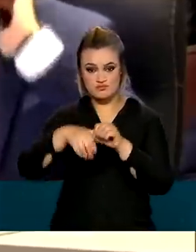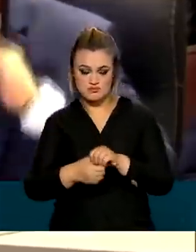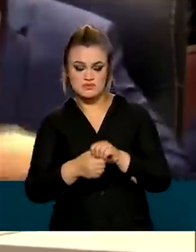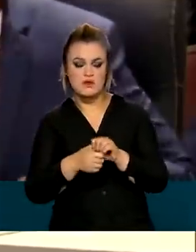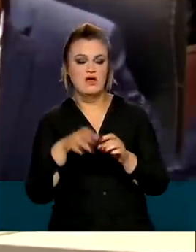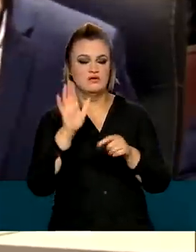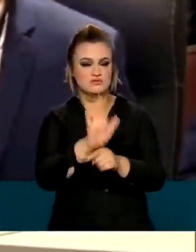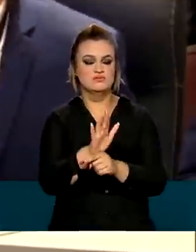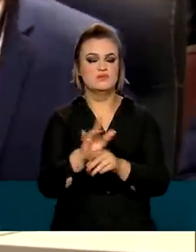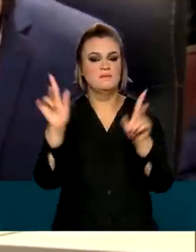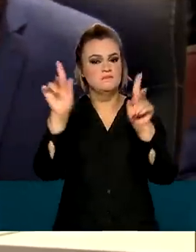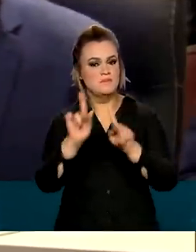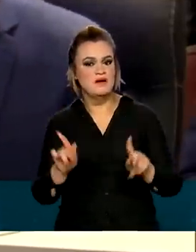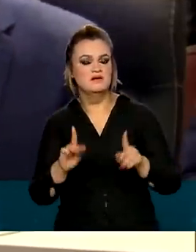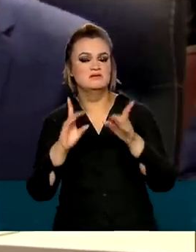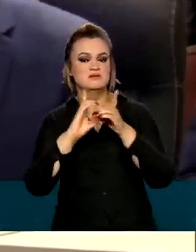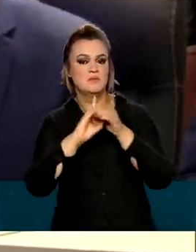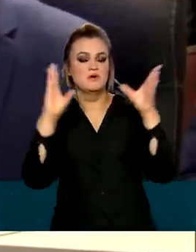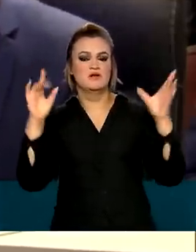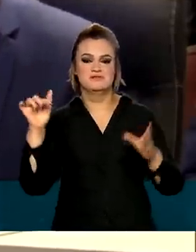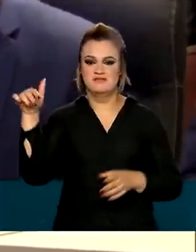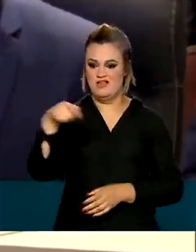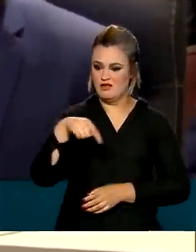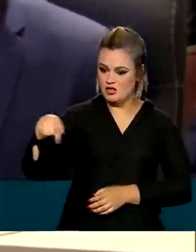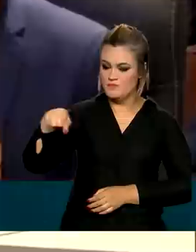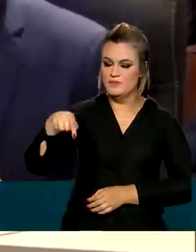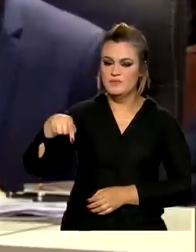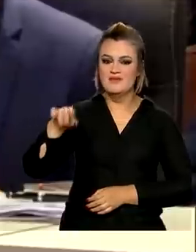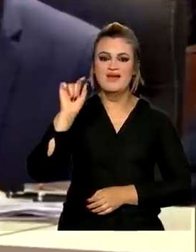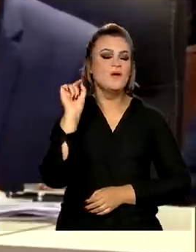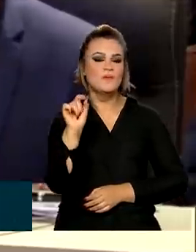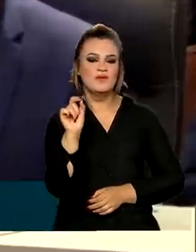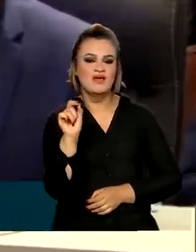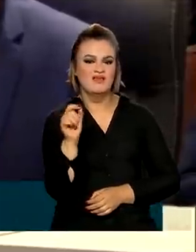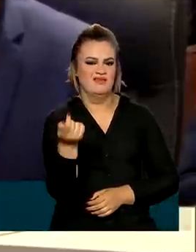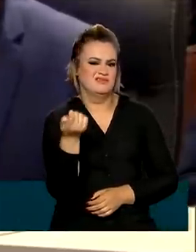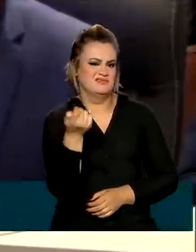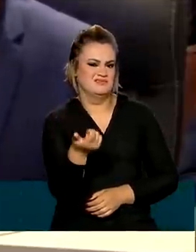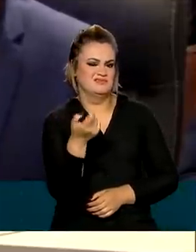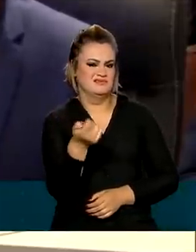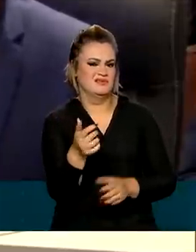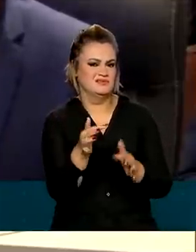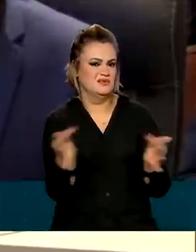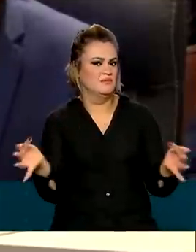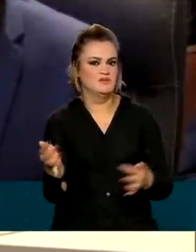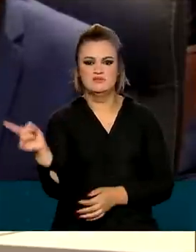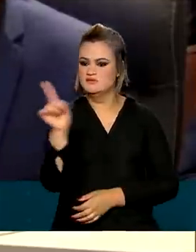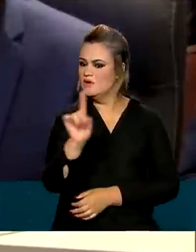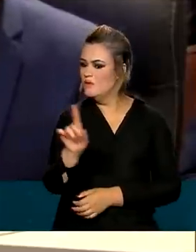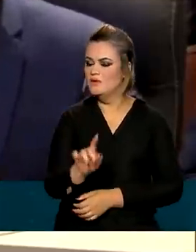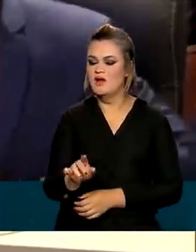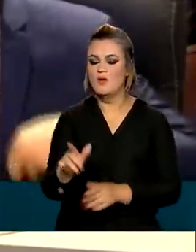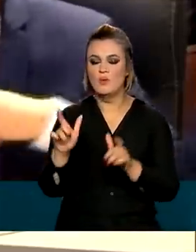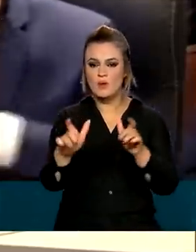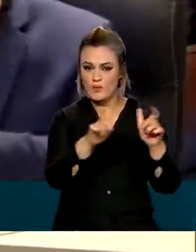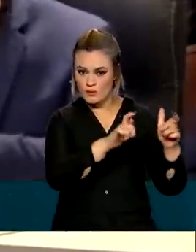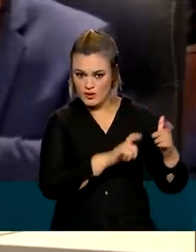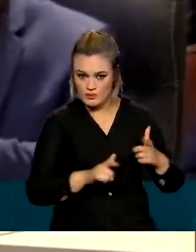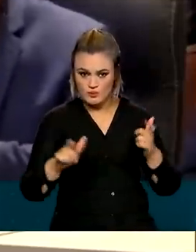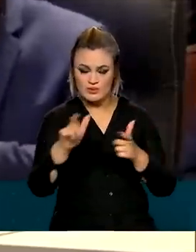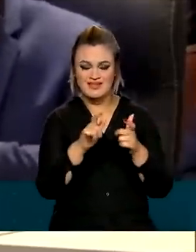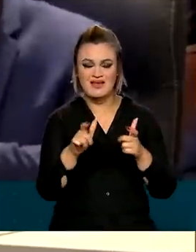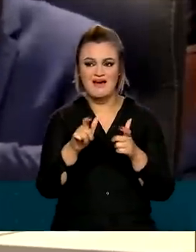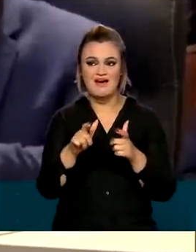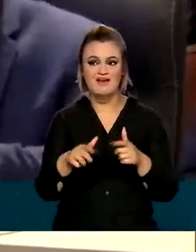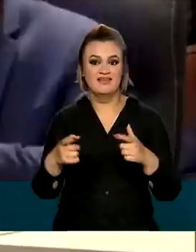da paz e da democracia em nossa região. Não se trata de algo menor, pois são poucas as regiões do planeta livres